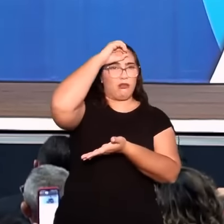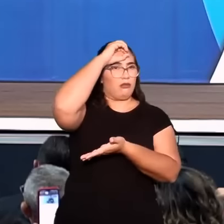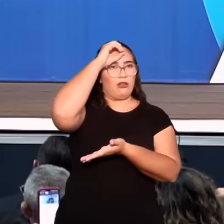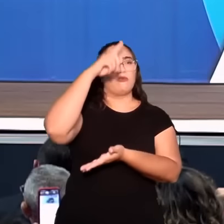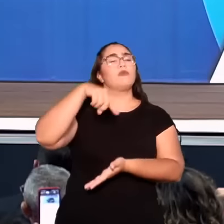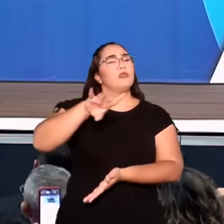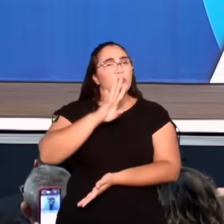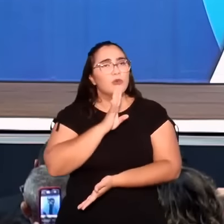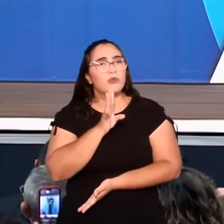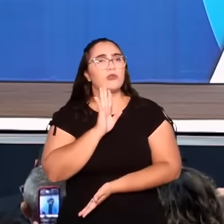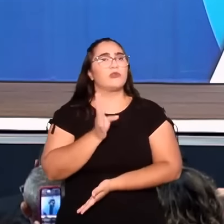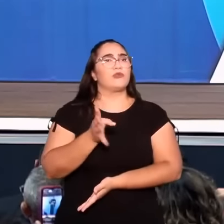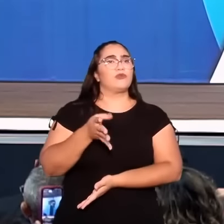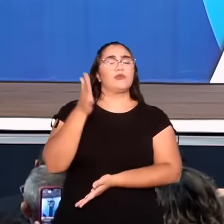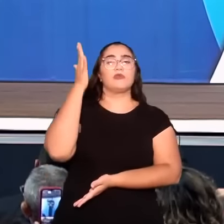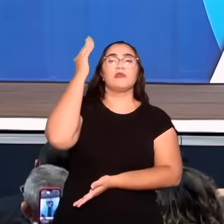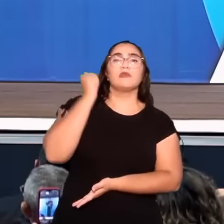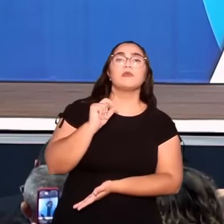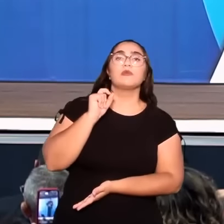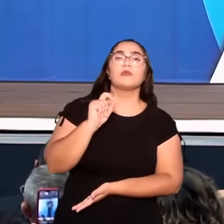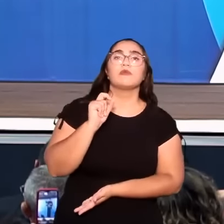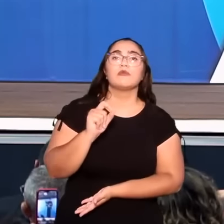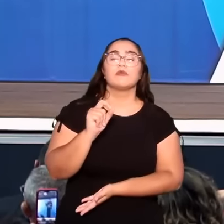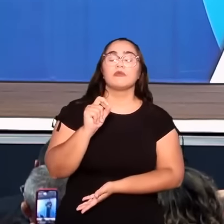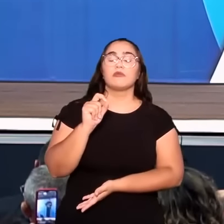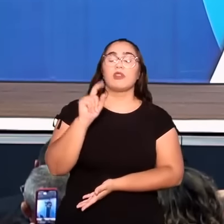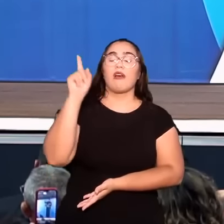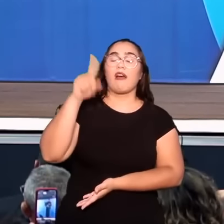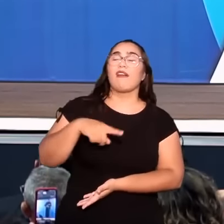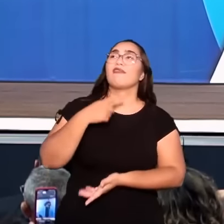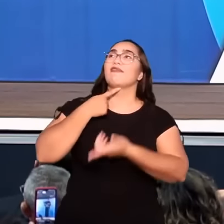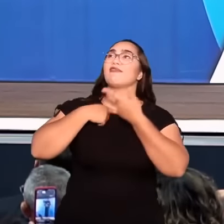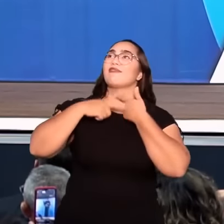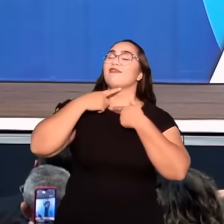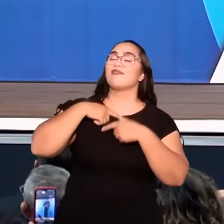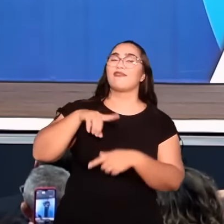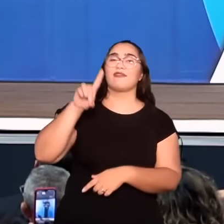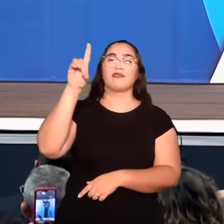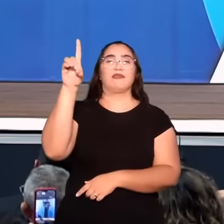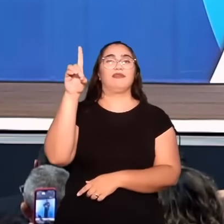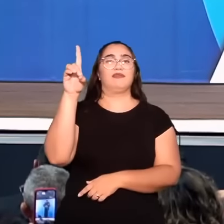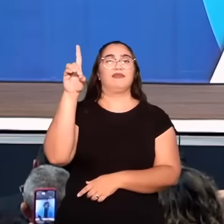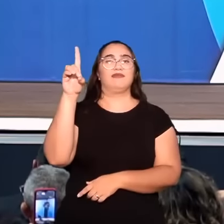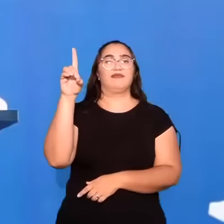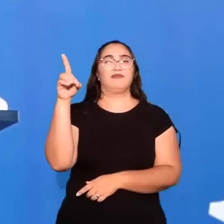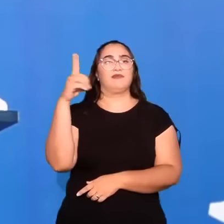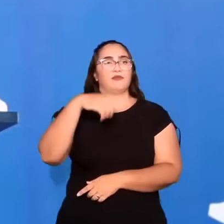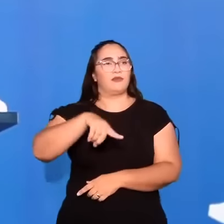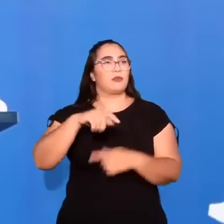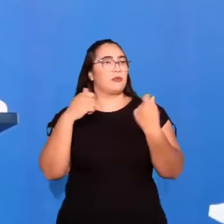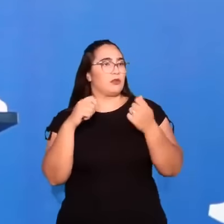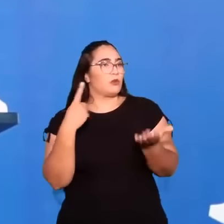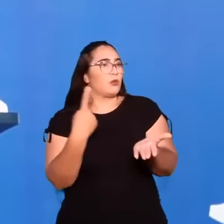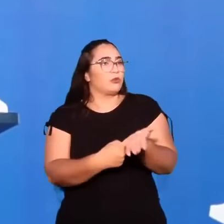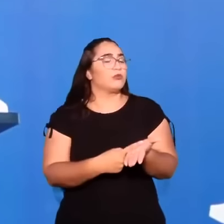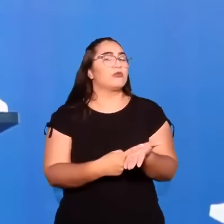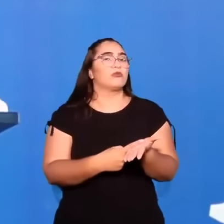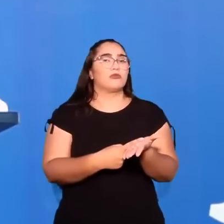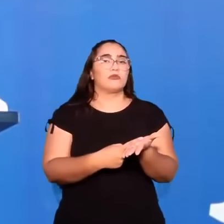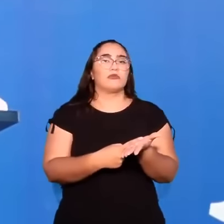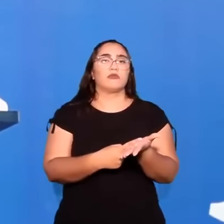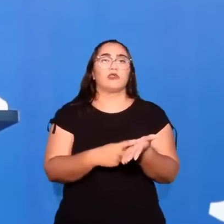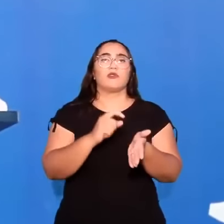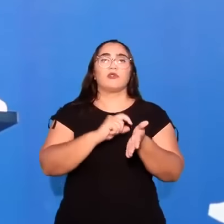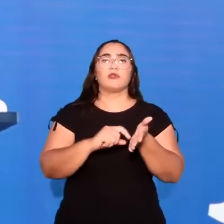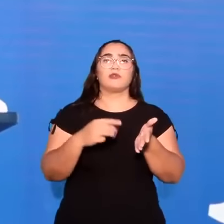a isso. Vocês sabem que essa é a vontade de Deus para você. Então vamos no